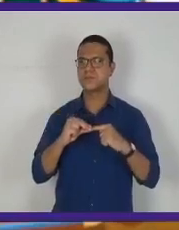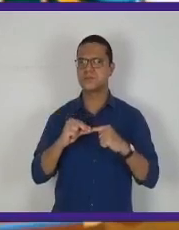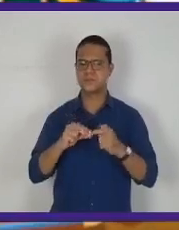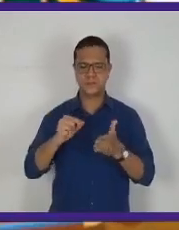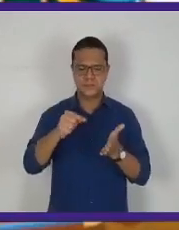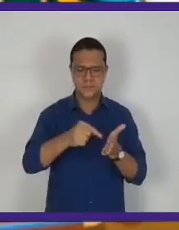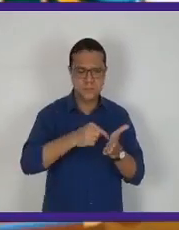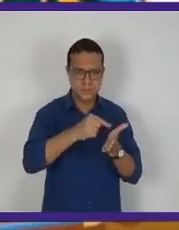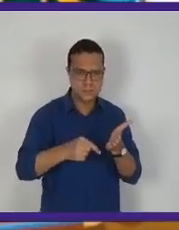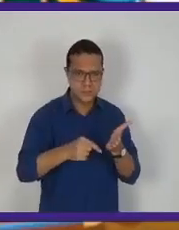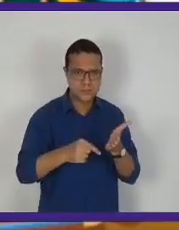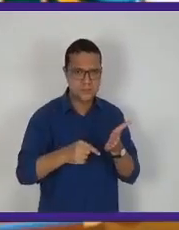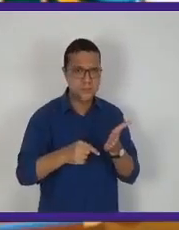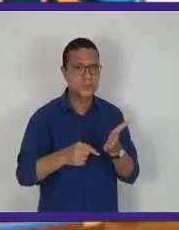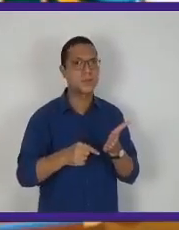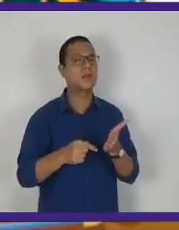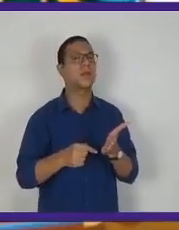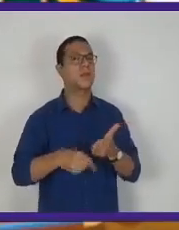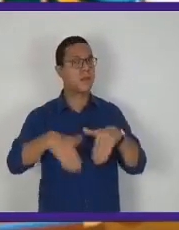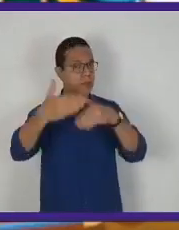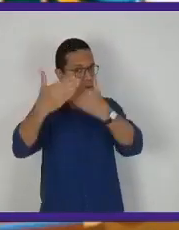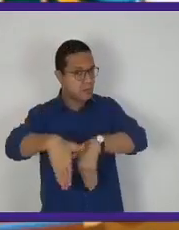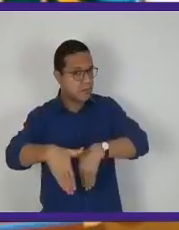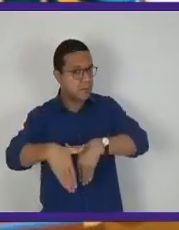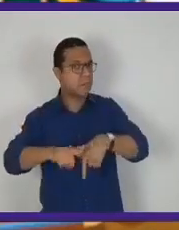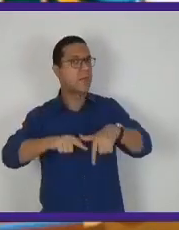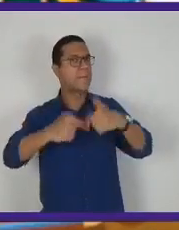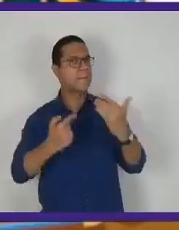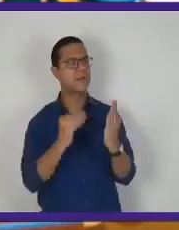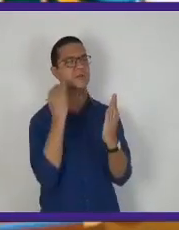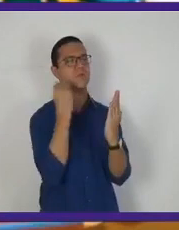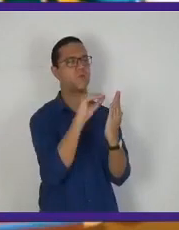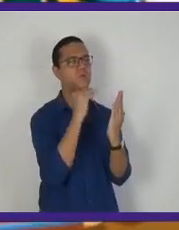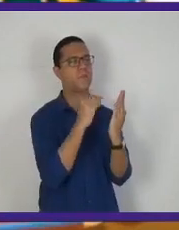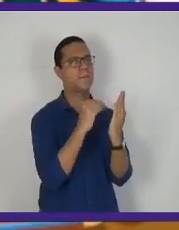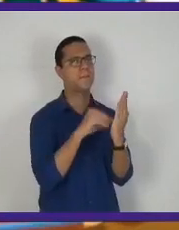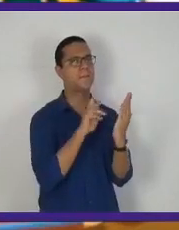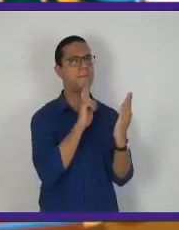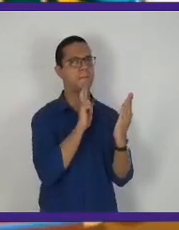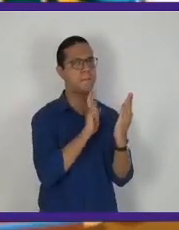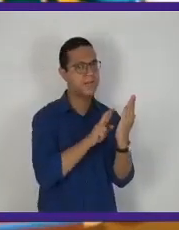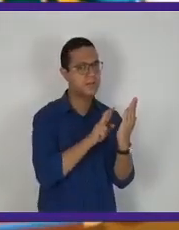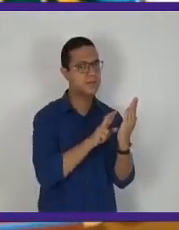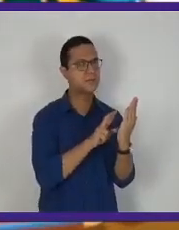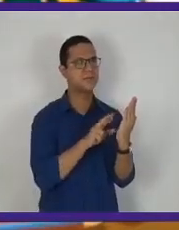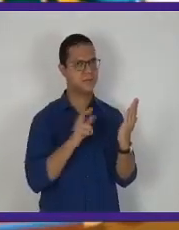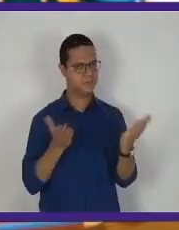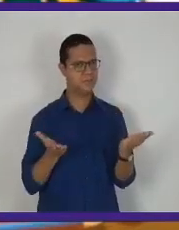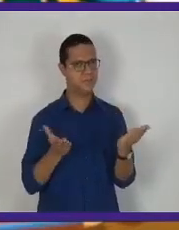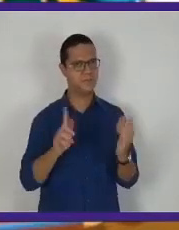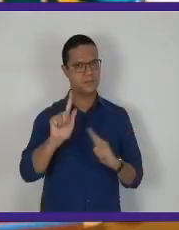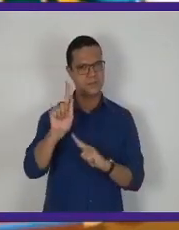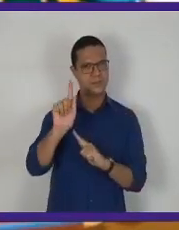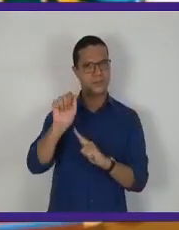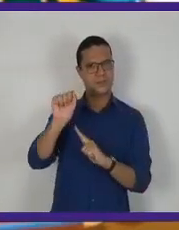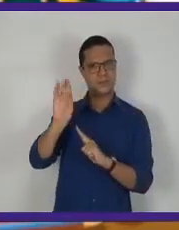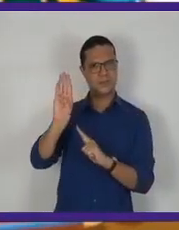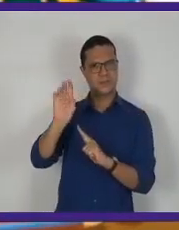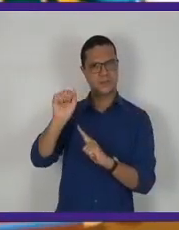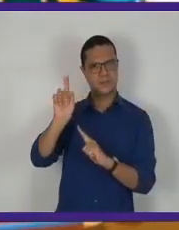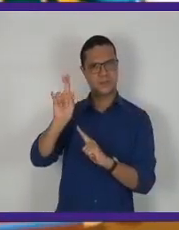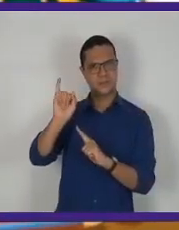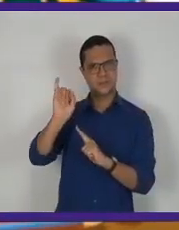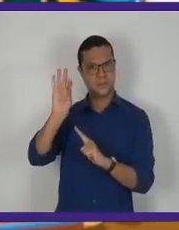fazendo um X na prova. Mas, no gabarito, bonito esse nome, não